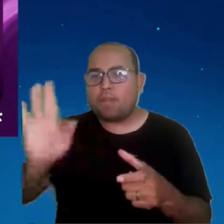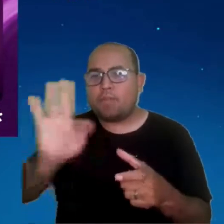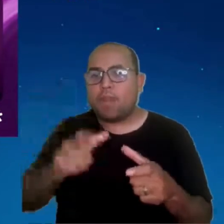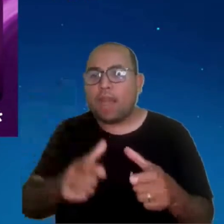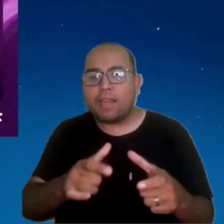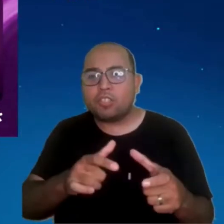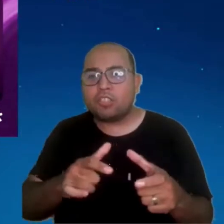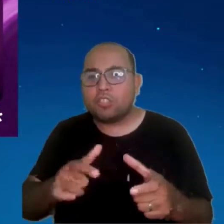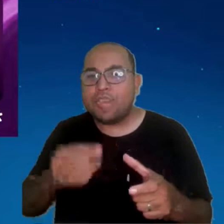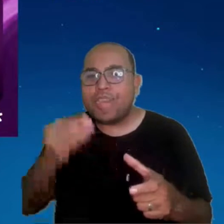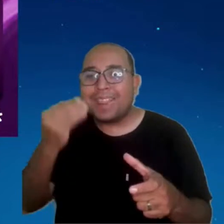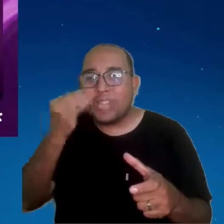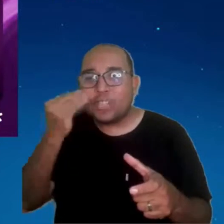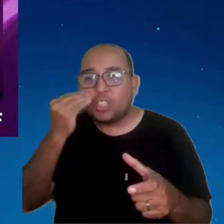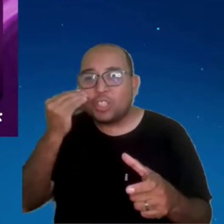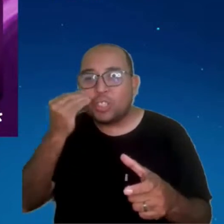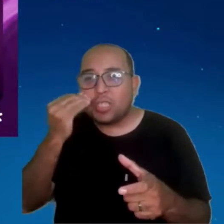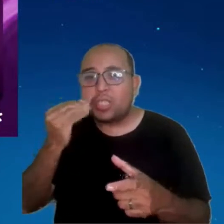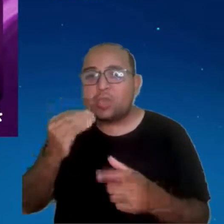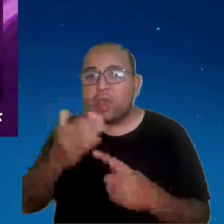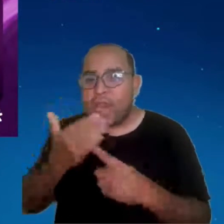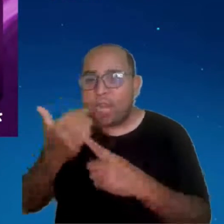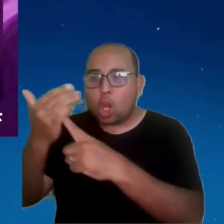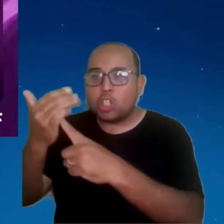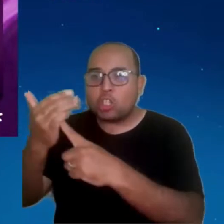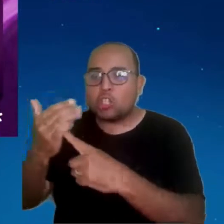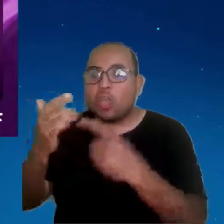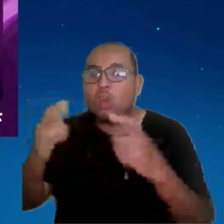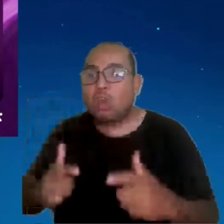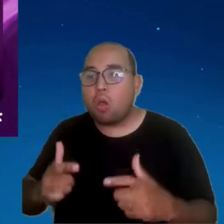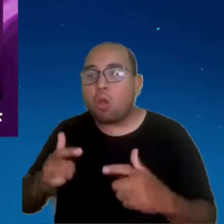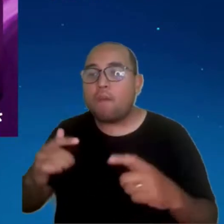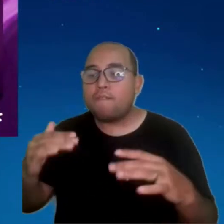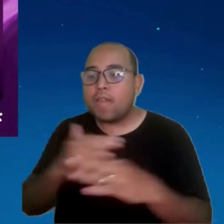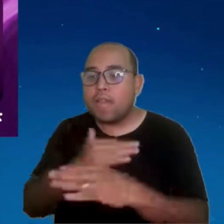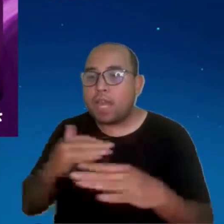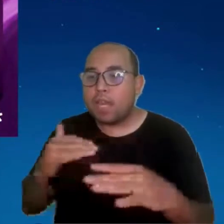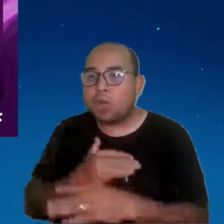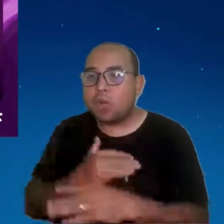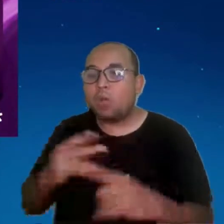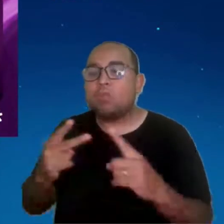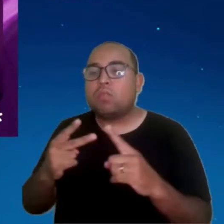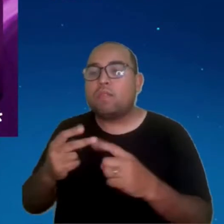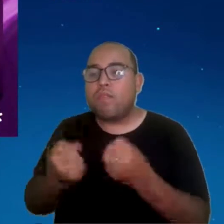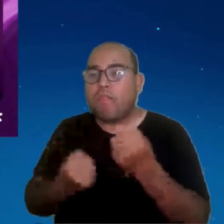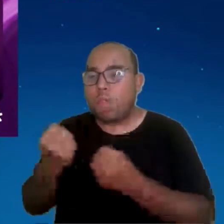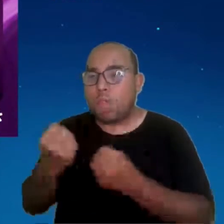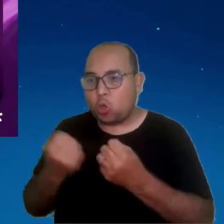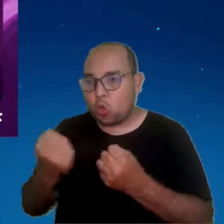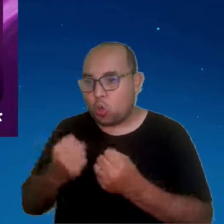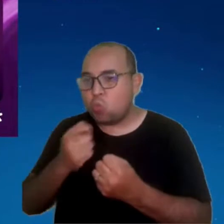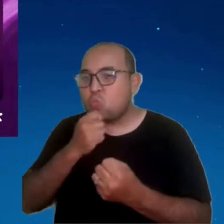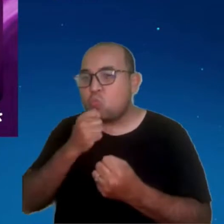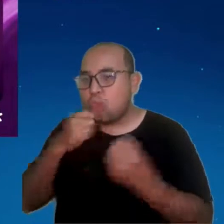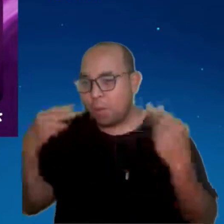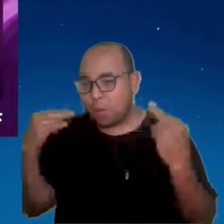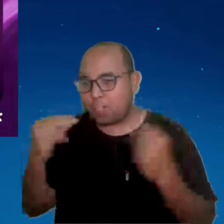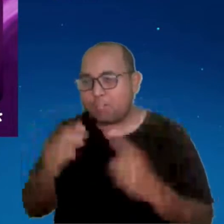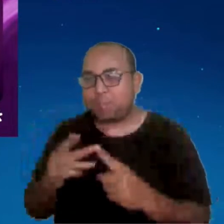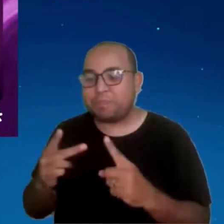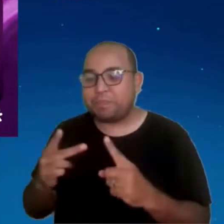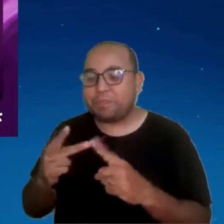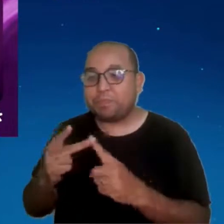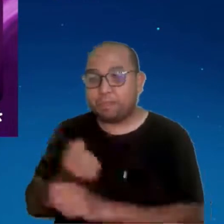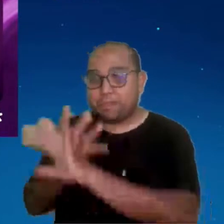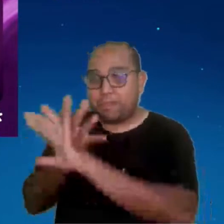todas essas tecnologias. Então, ali você vai testar veículo autônomo, ali você vai testar telemedicina, ali você vai